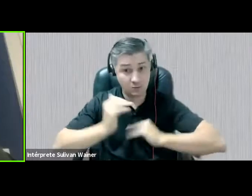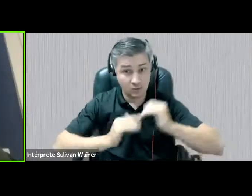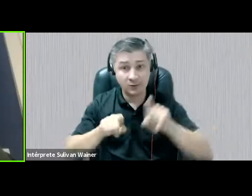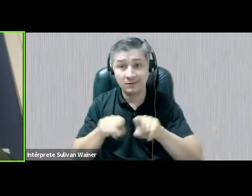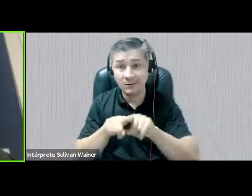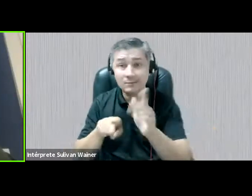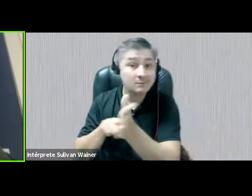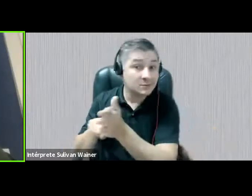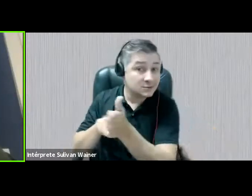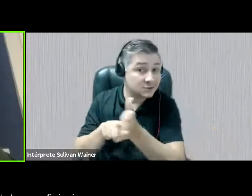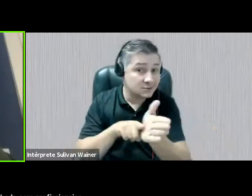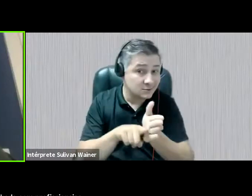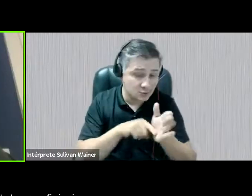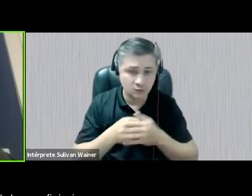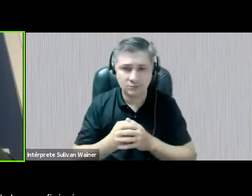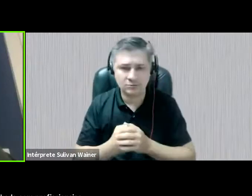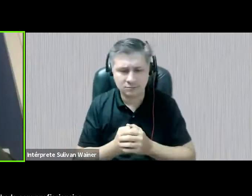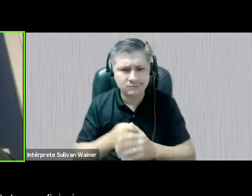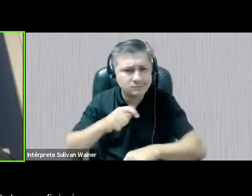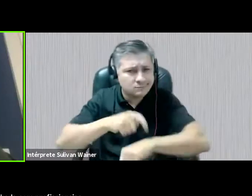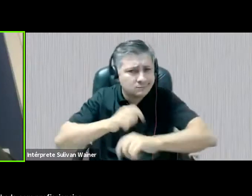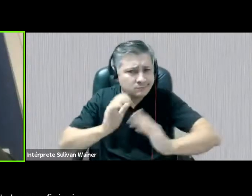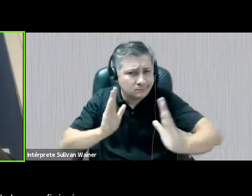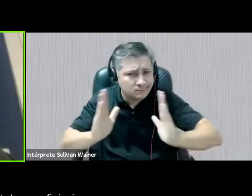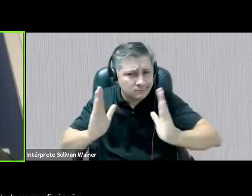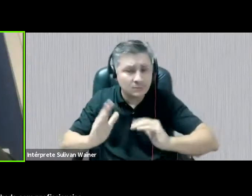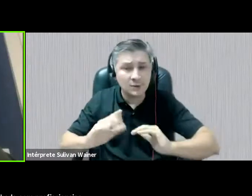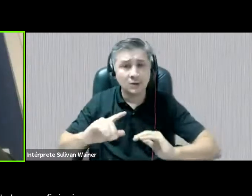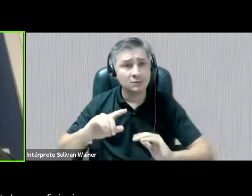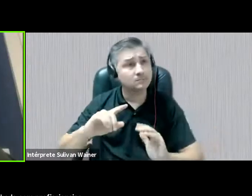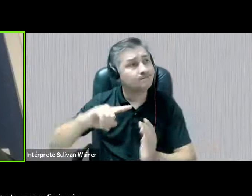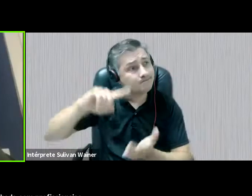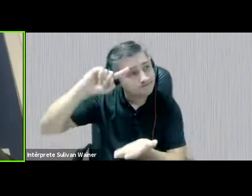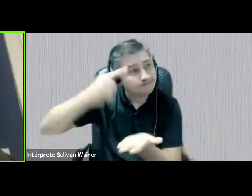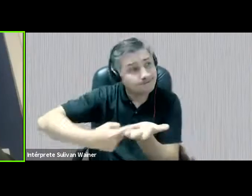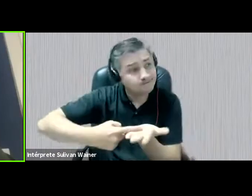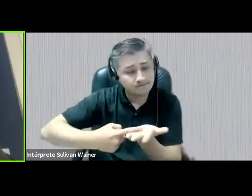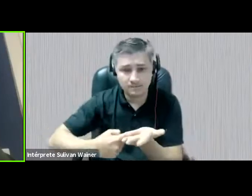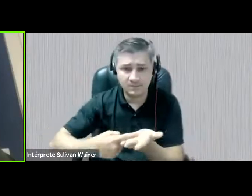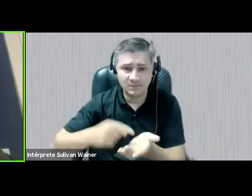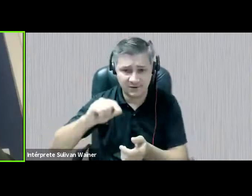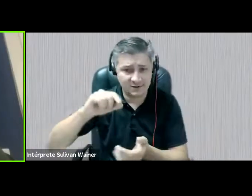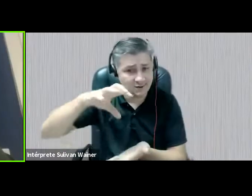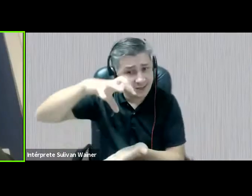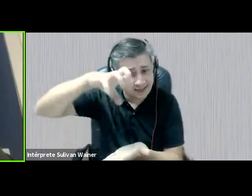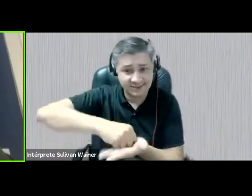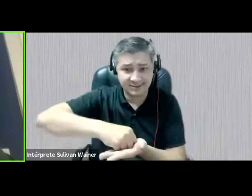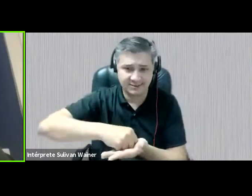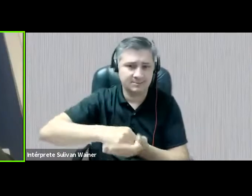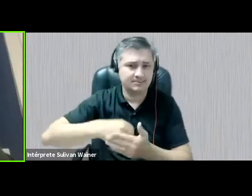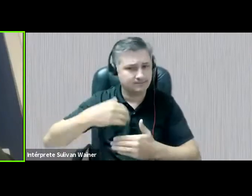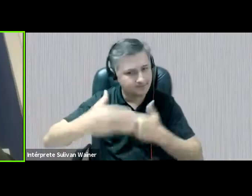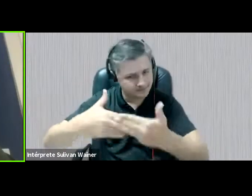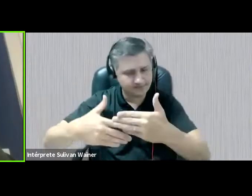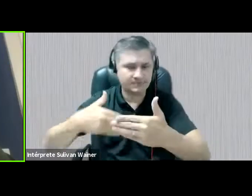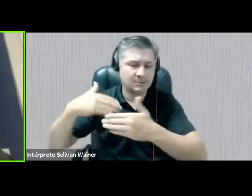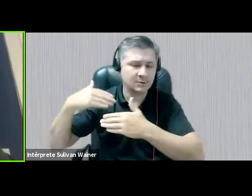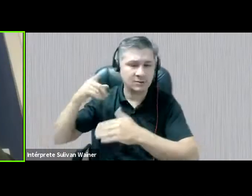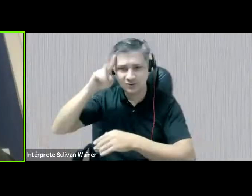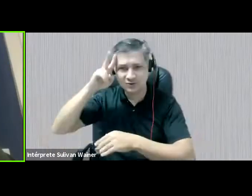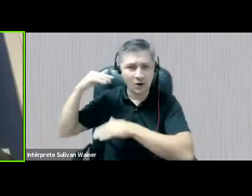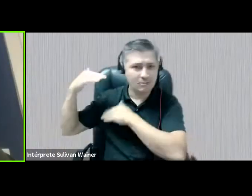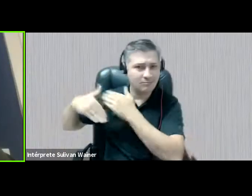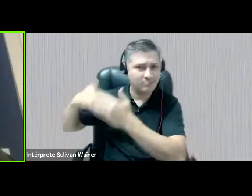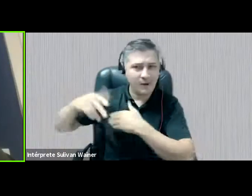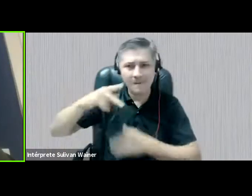e em um determinado momento a gente escolhe fazer o registro dessa trajetória nossa